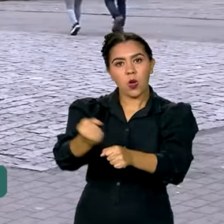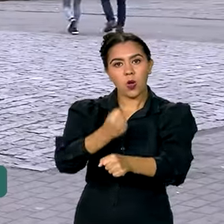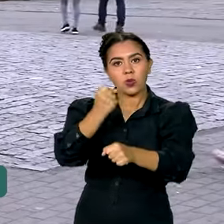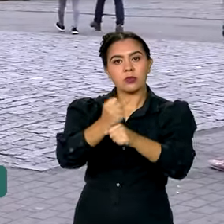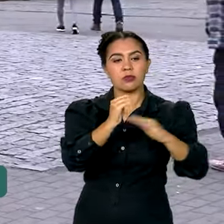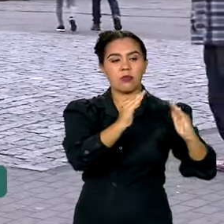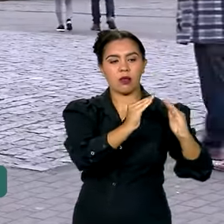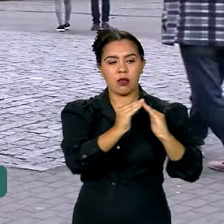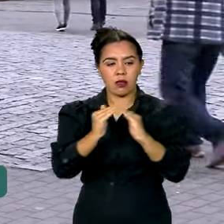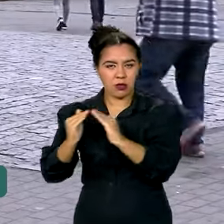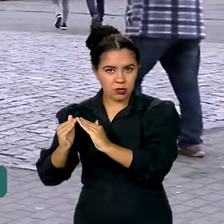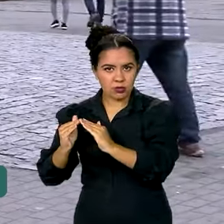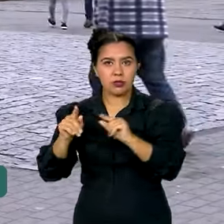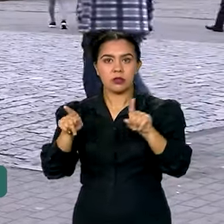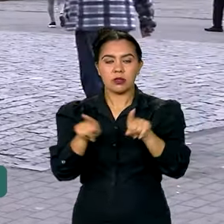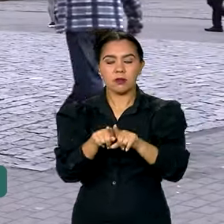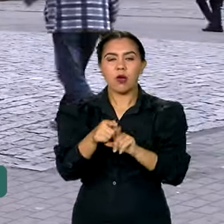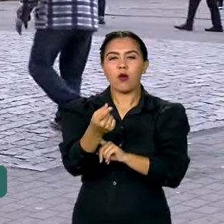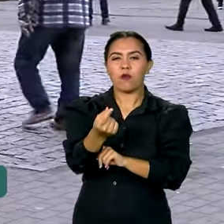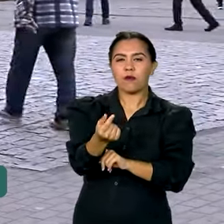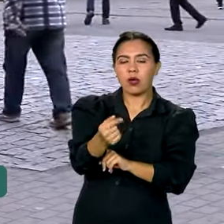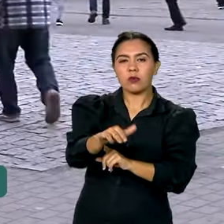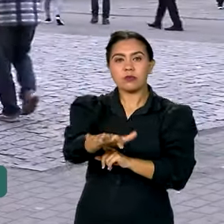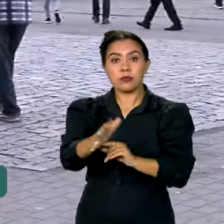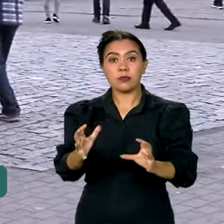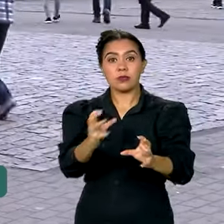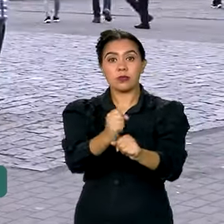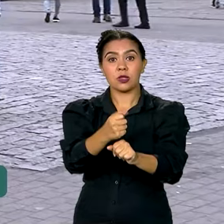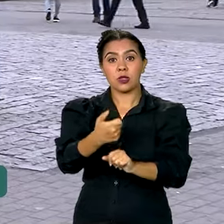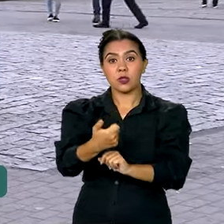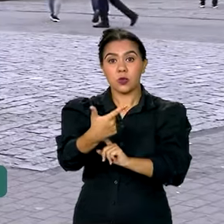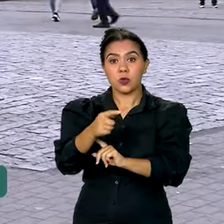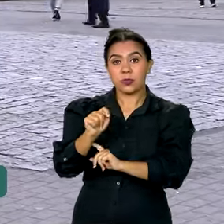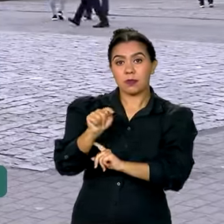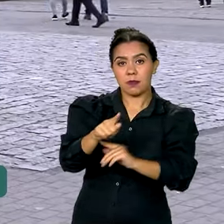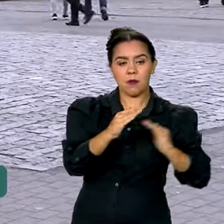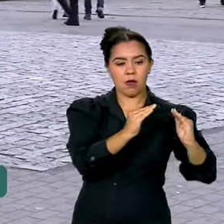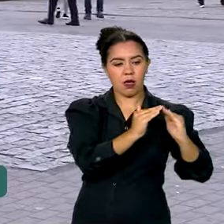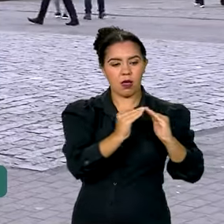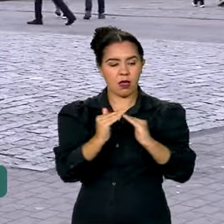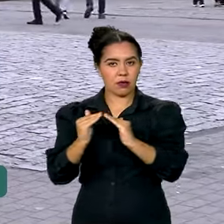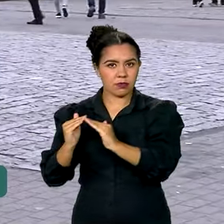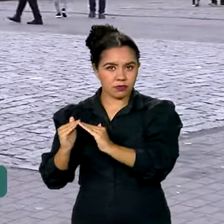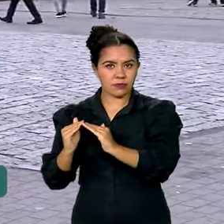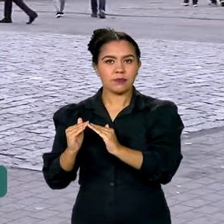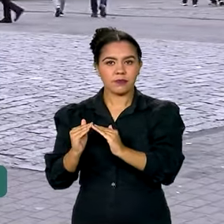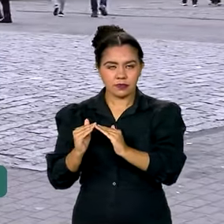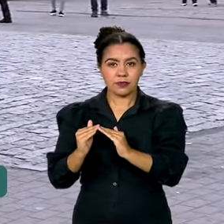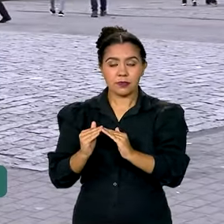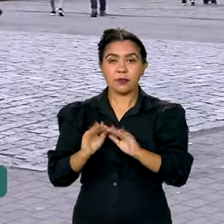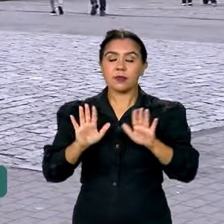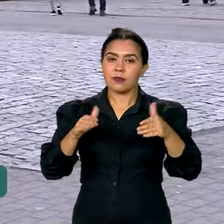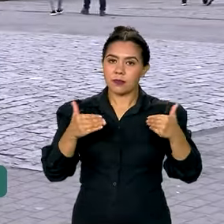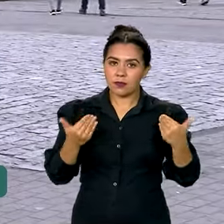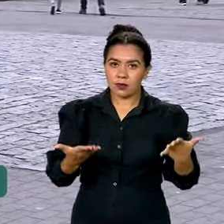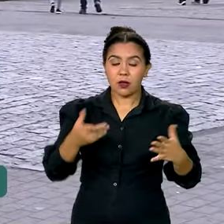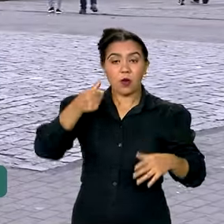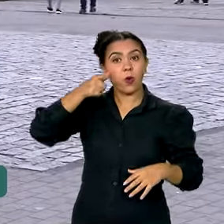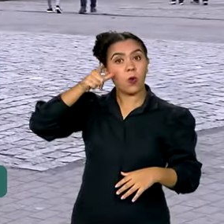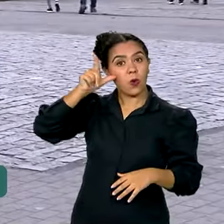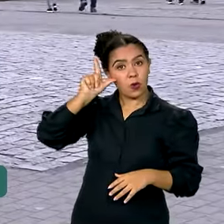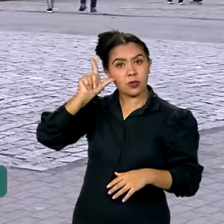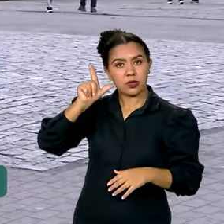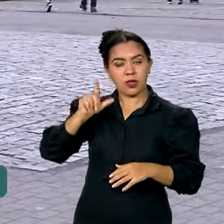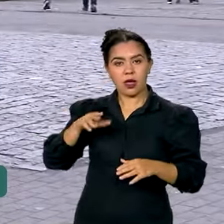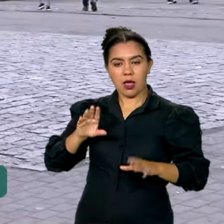moradias. O valor prevê a contratação de 12 mil unidades habitacionais. Bom, ontem a nossa